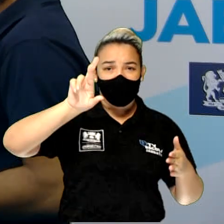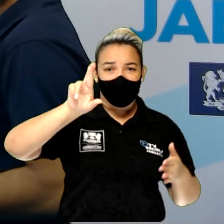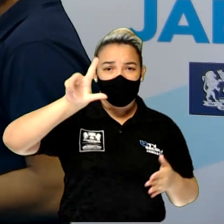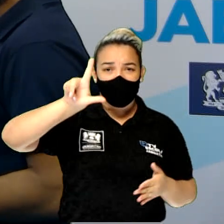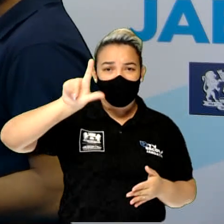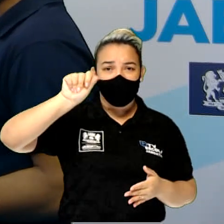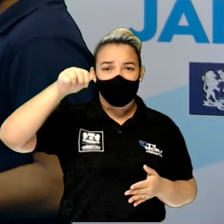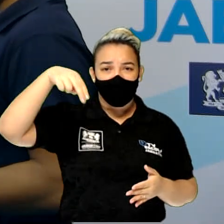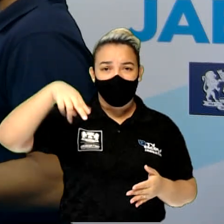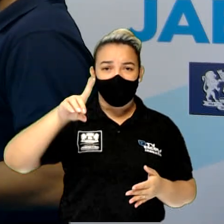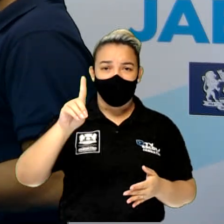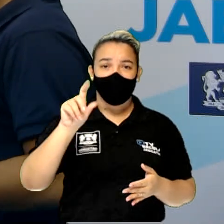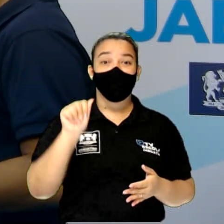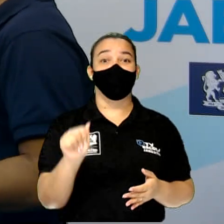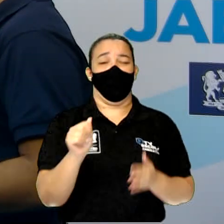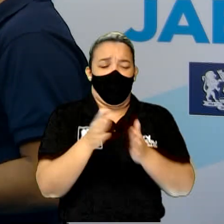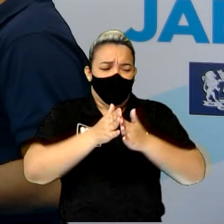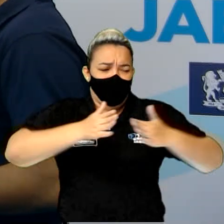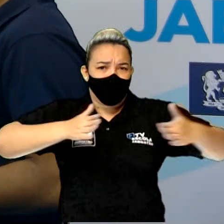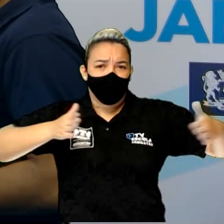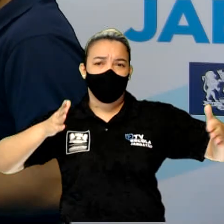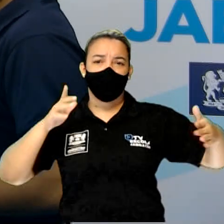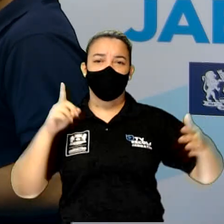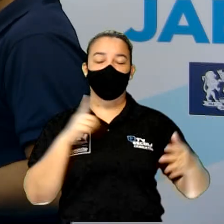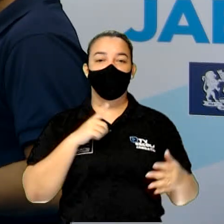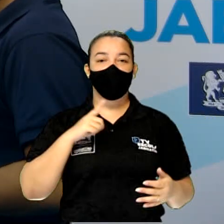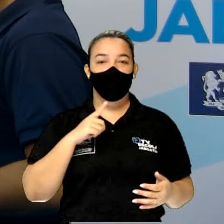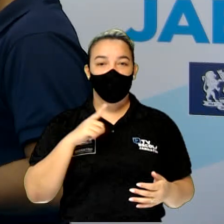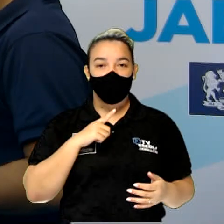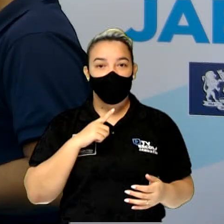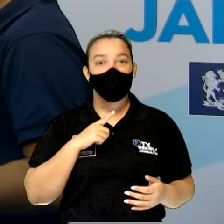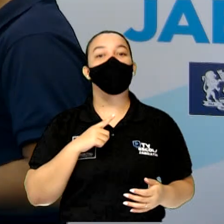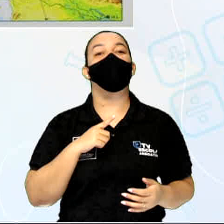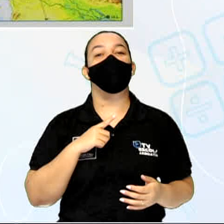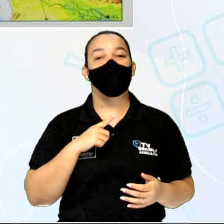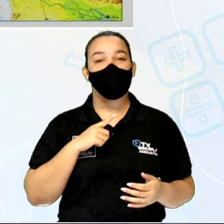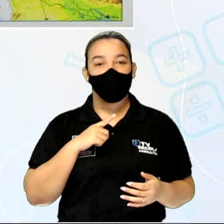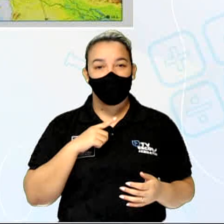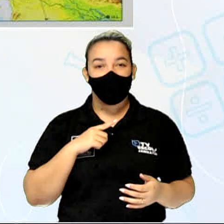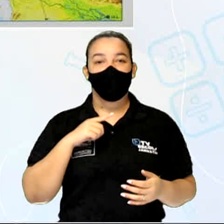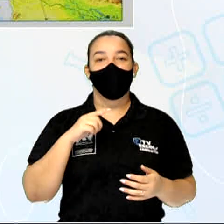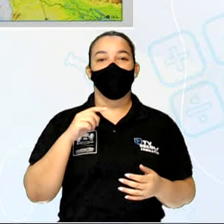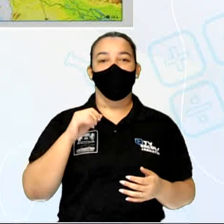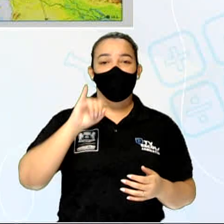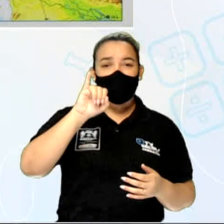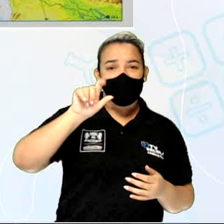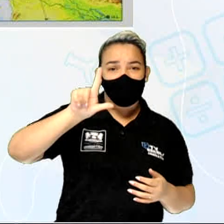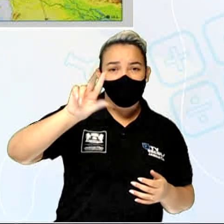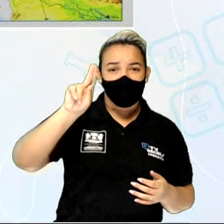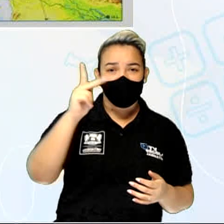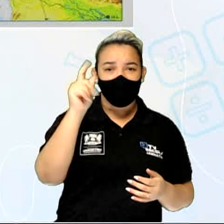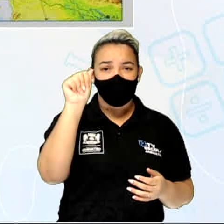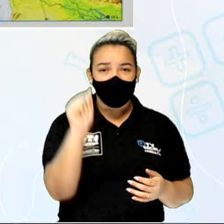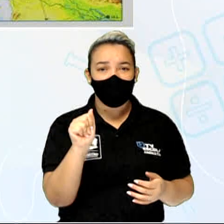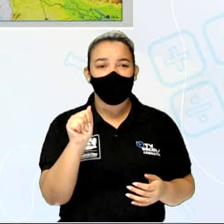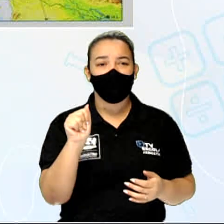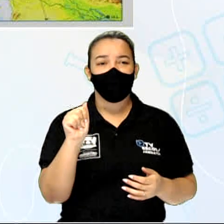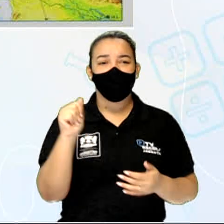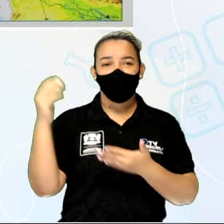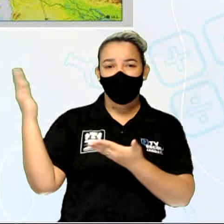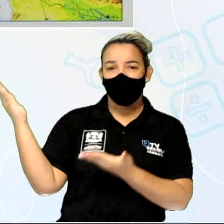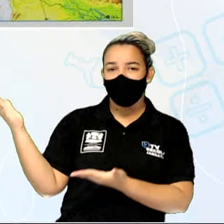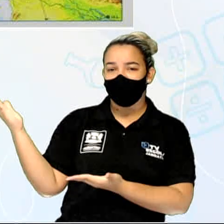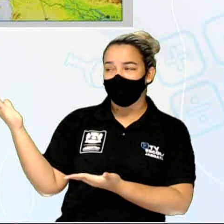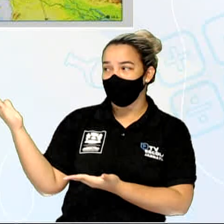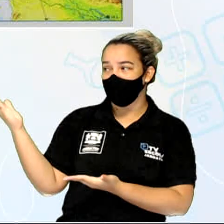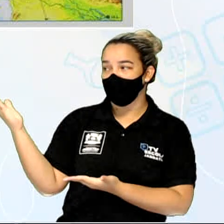dos Açores, e a ilha da Islândia. Então, gente tem também, no mar Mediterrâneo, as ilhas Baleares, da